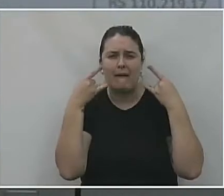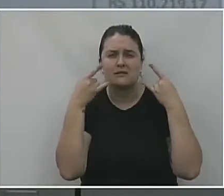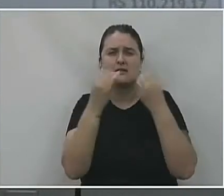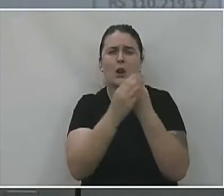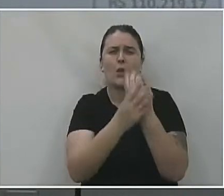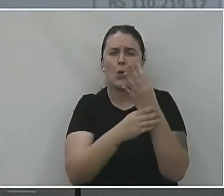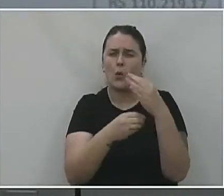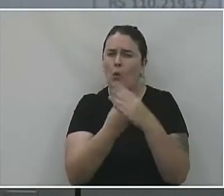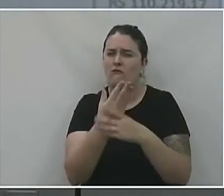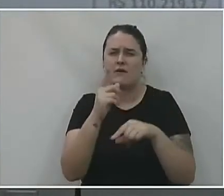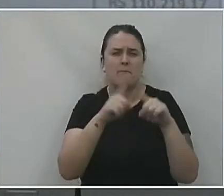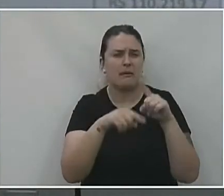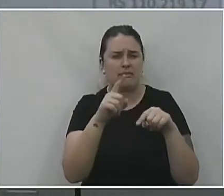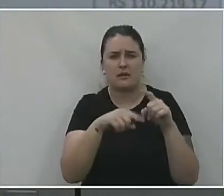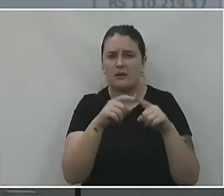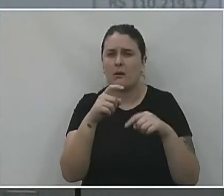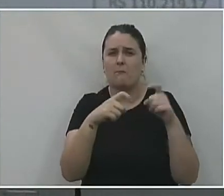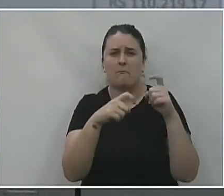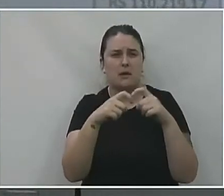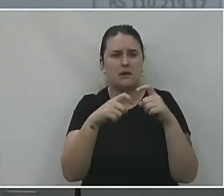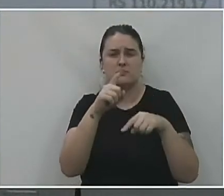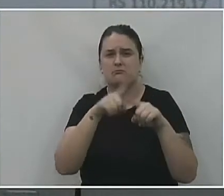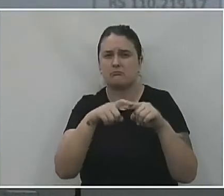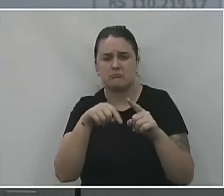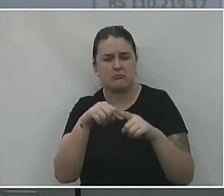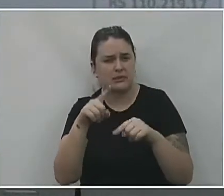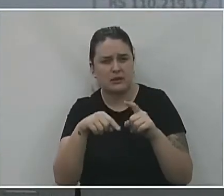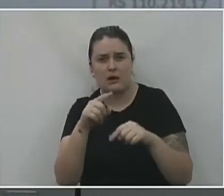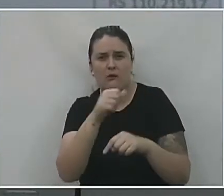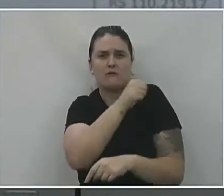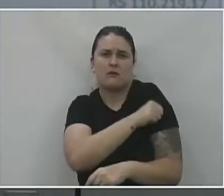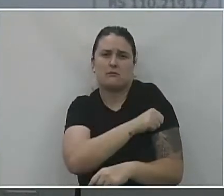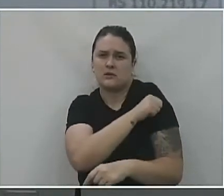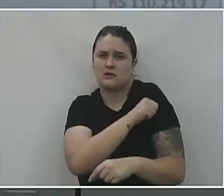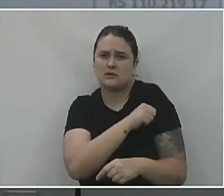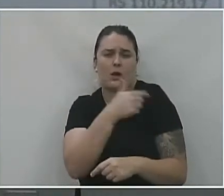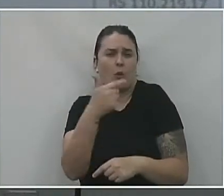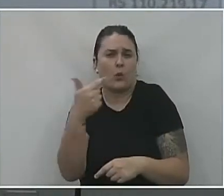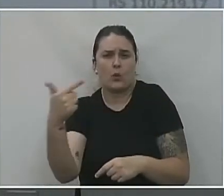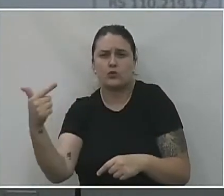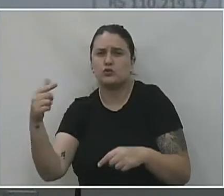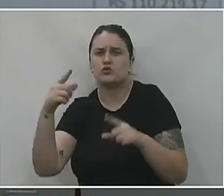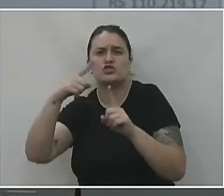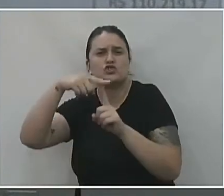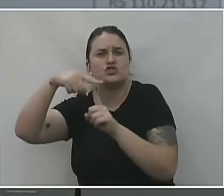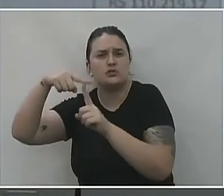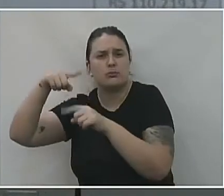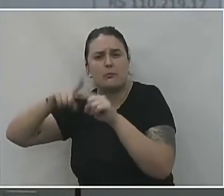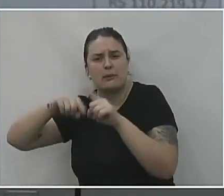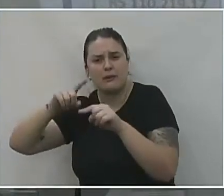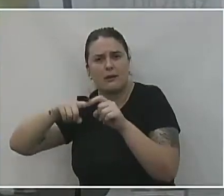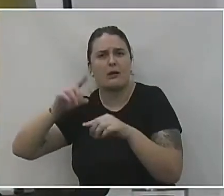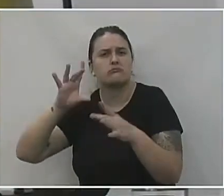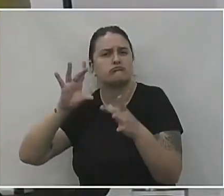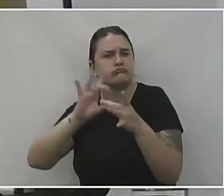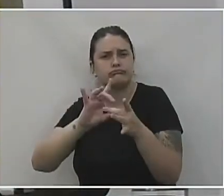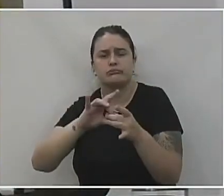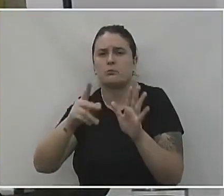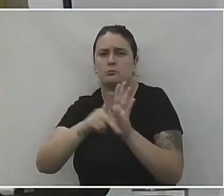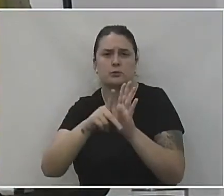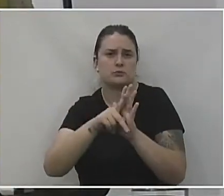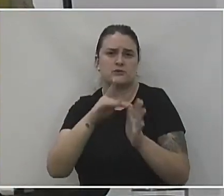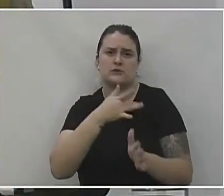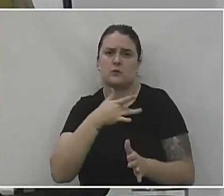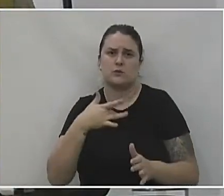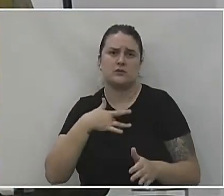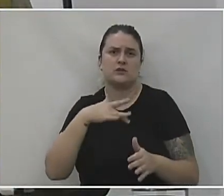hospitalar, material gráfico e outros materiais efetivos ligados à saúde.